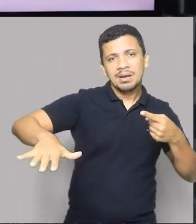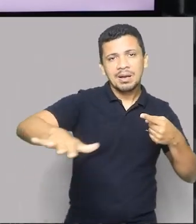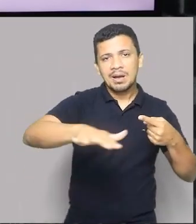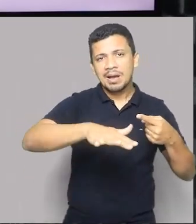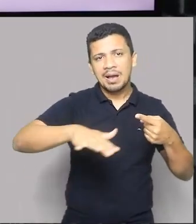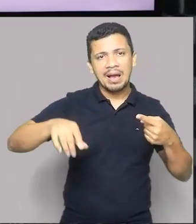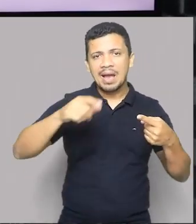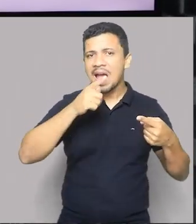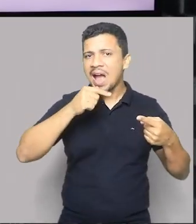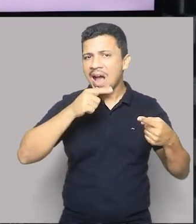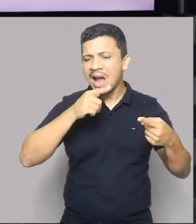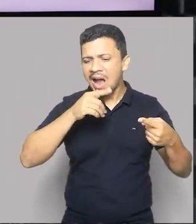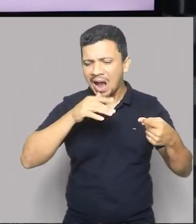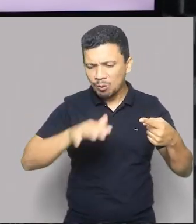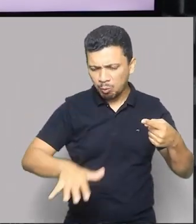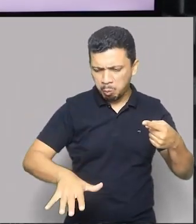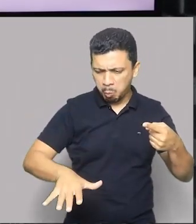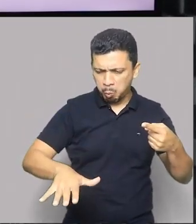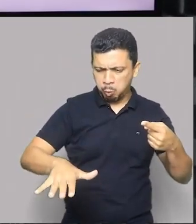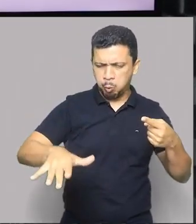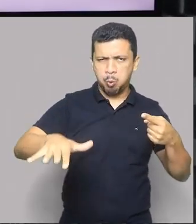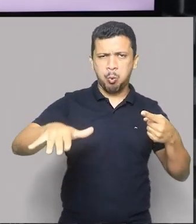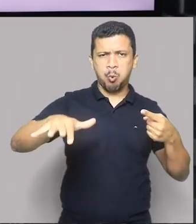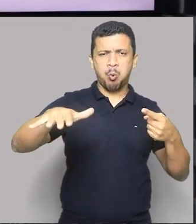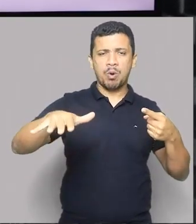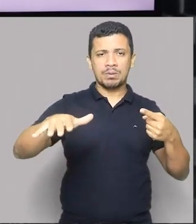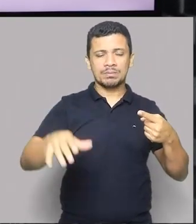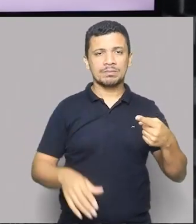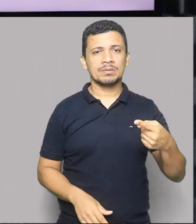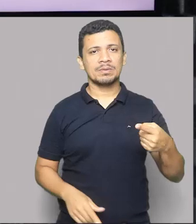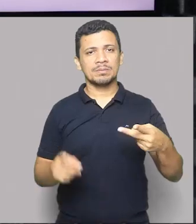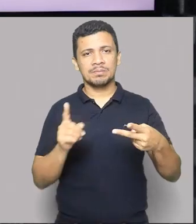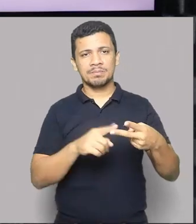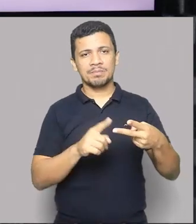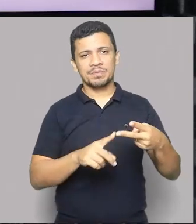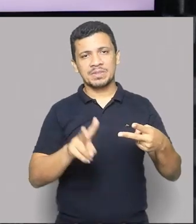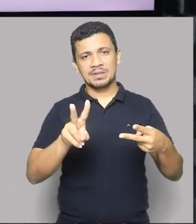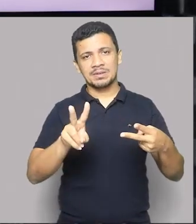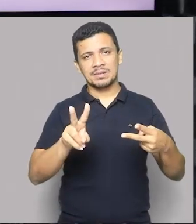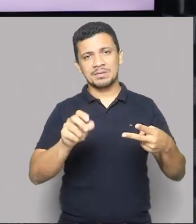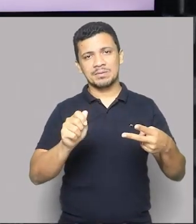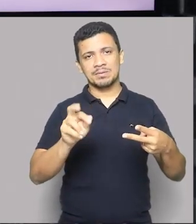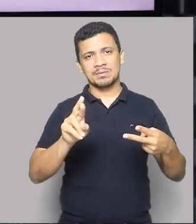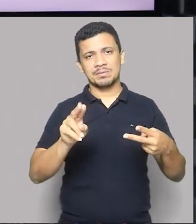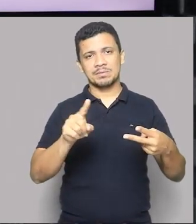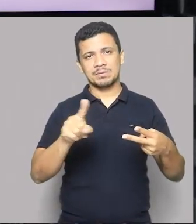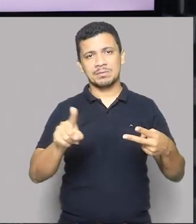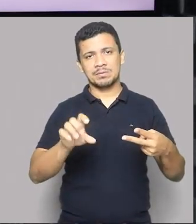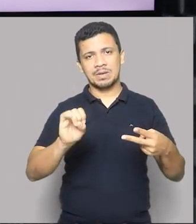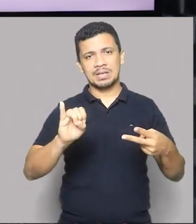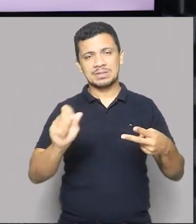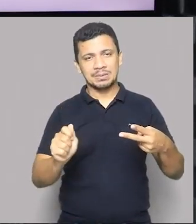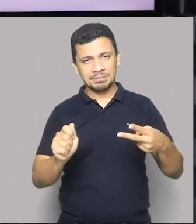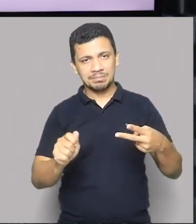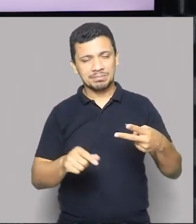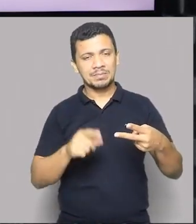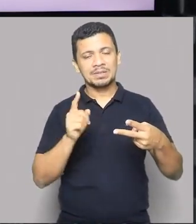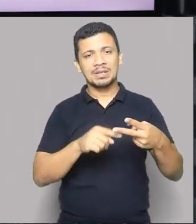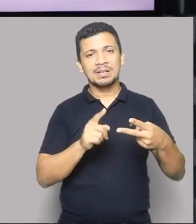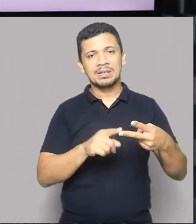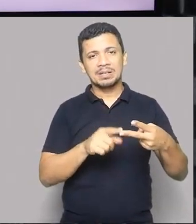totalmente alagada, inundada. Aí tu tem a área de várzea, que vai, nesse caso, subindo,